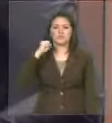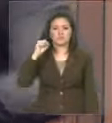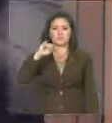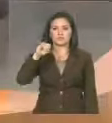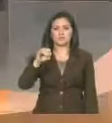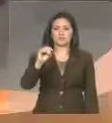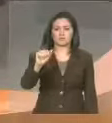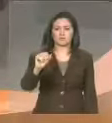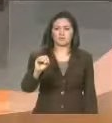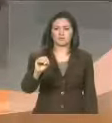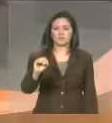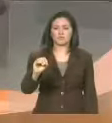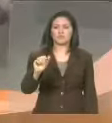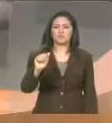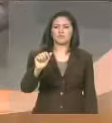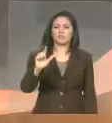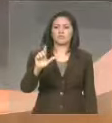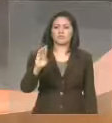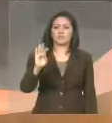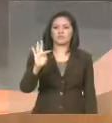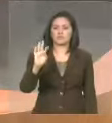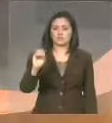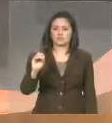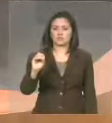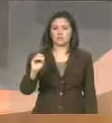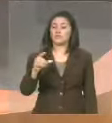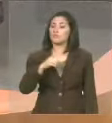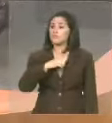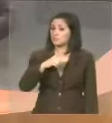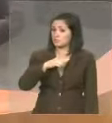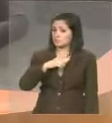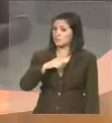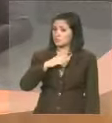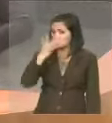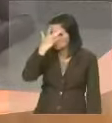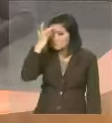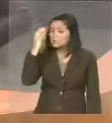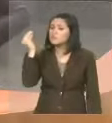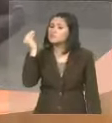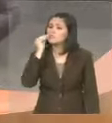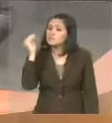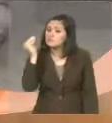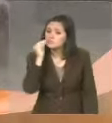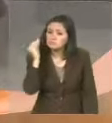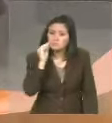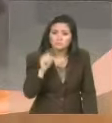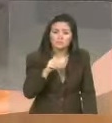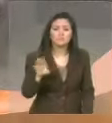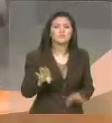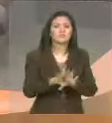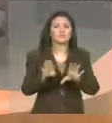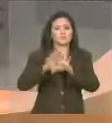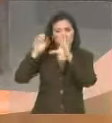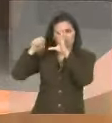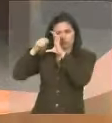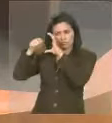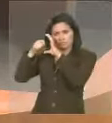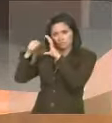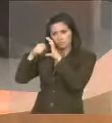E lá tinha testemunhas. Lá tinha câmeras que filmaram tudo.